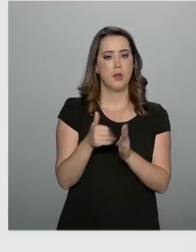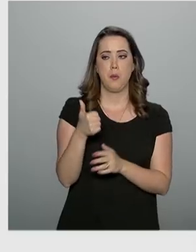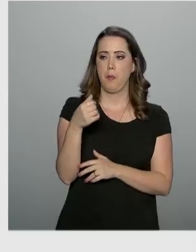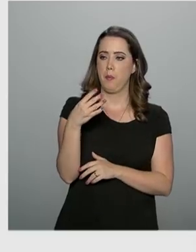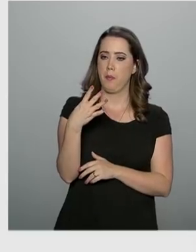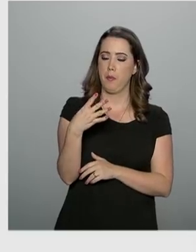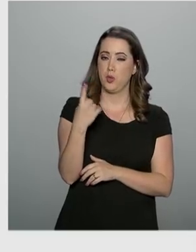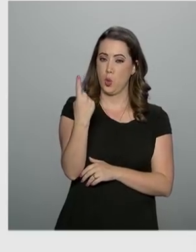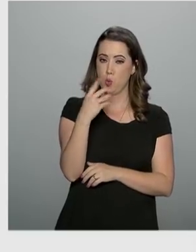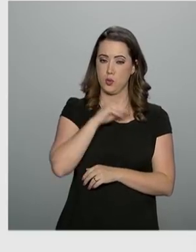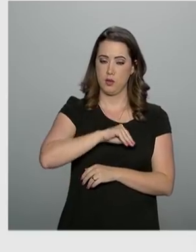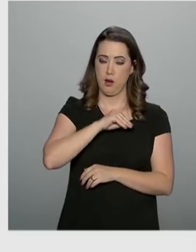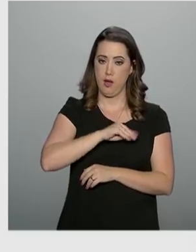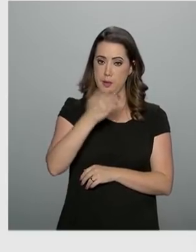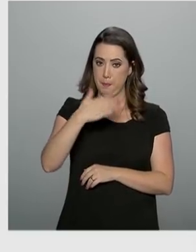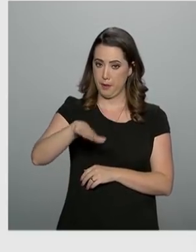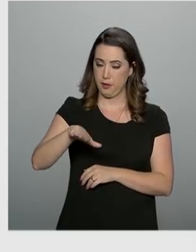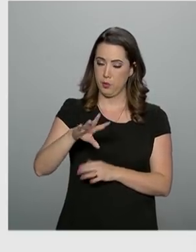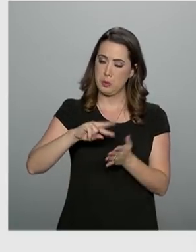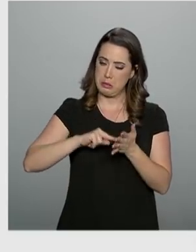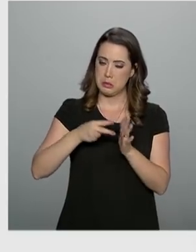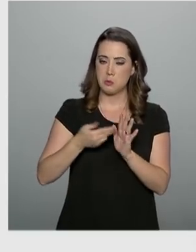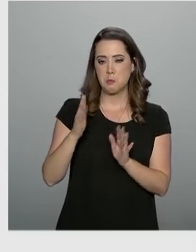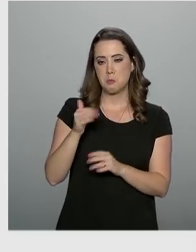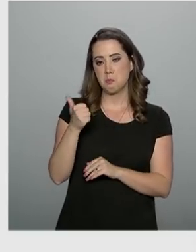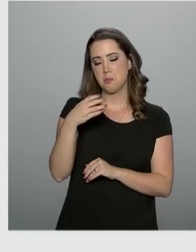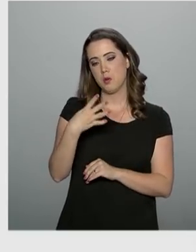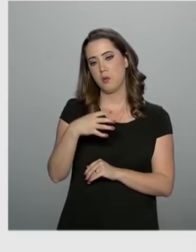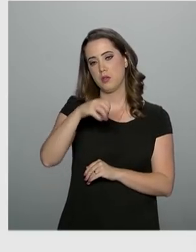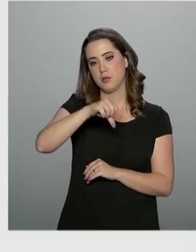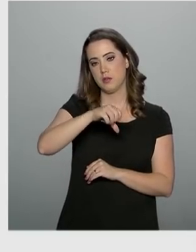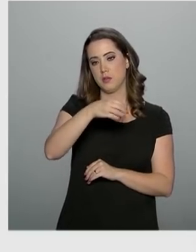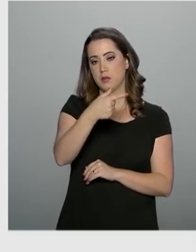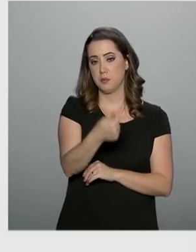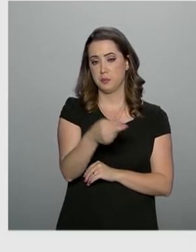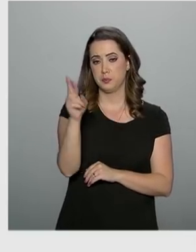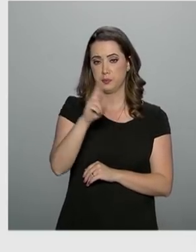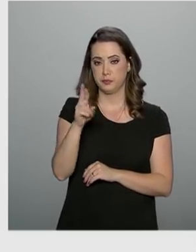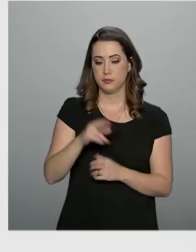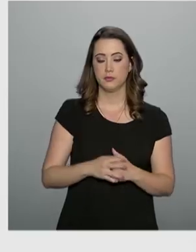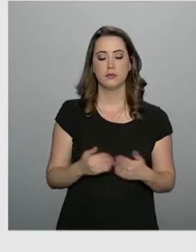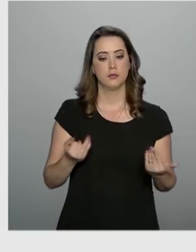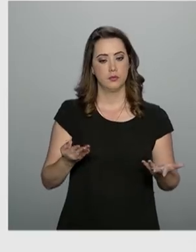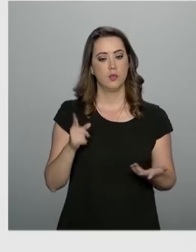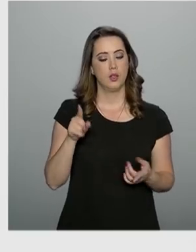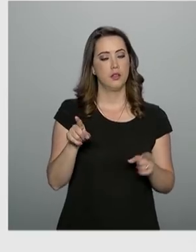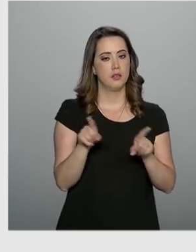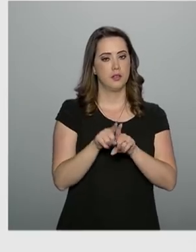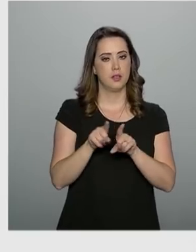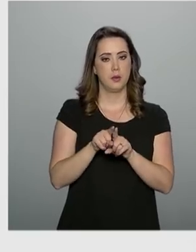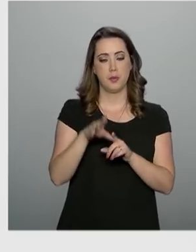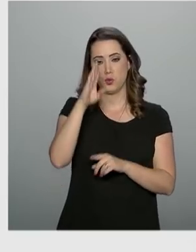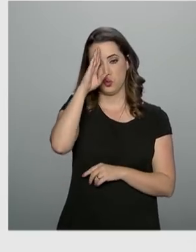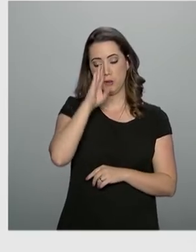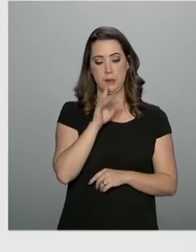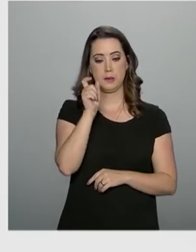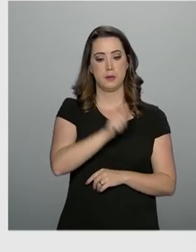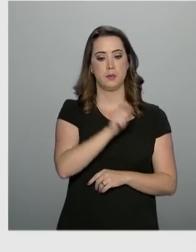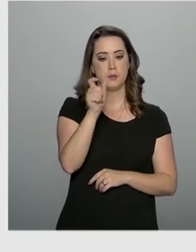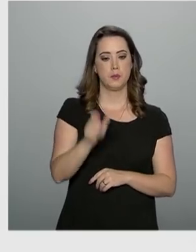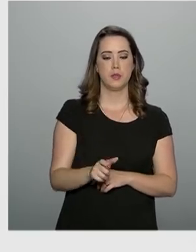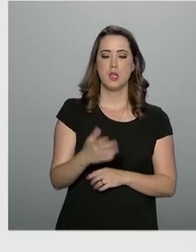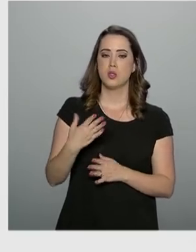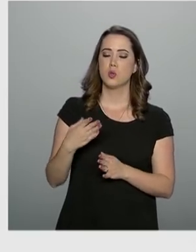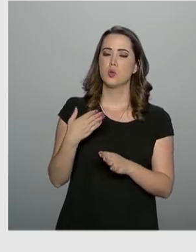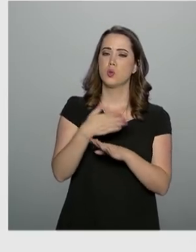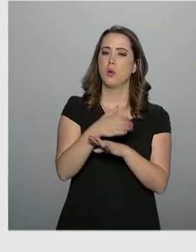até um salário mínimo e meio, ou seja, R$ 1.497. São também isentos os participantes